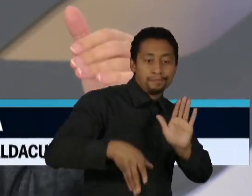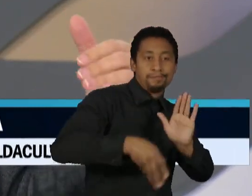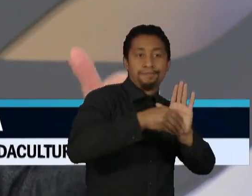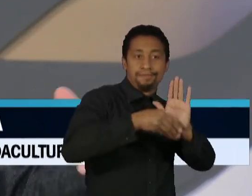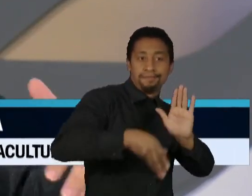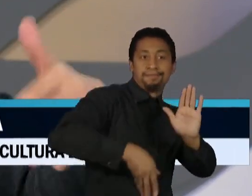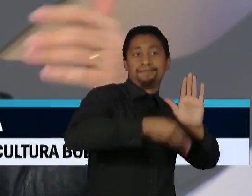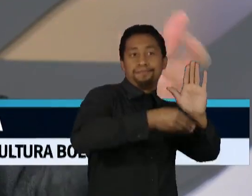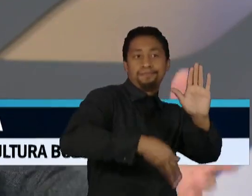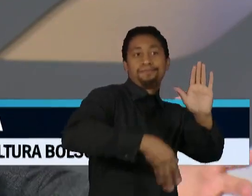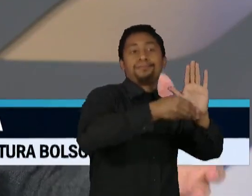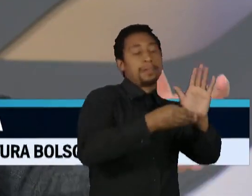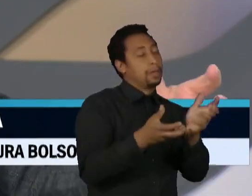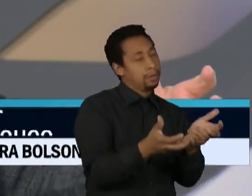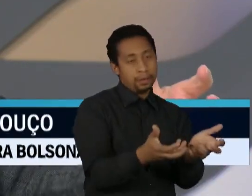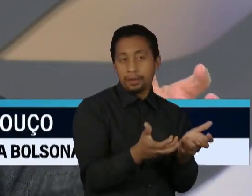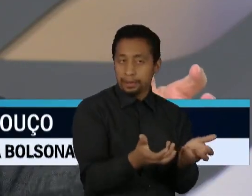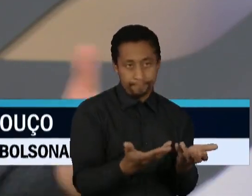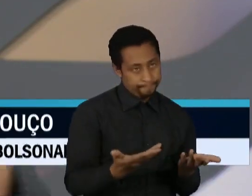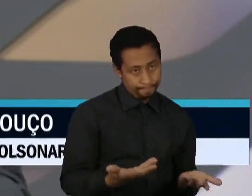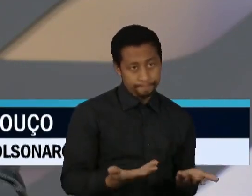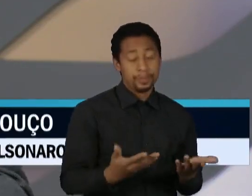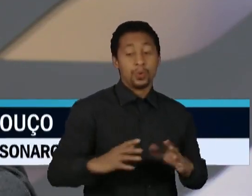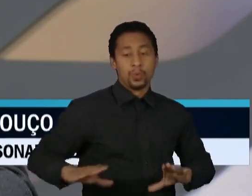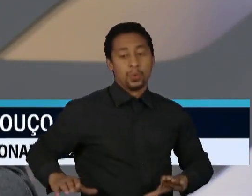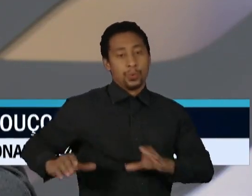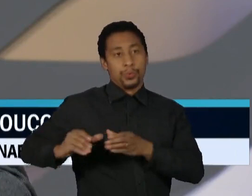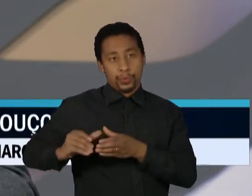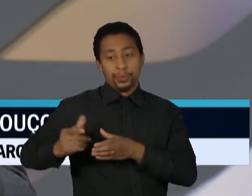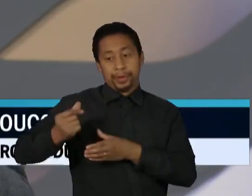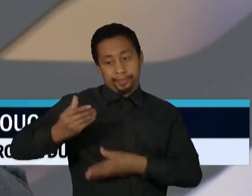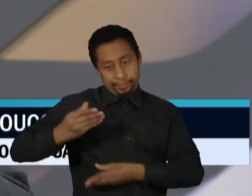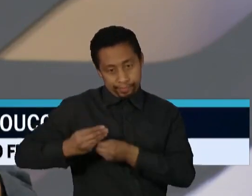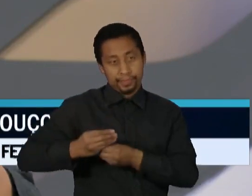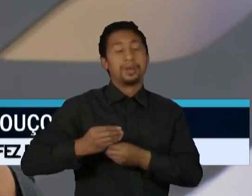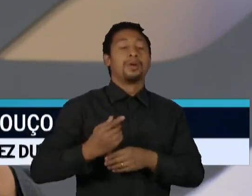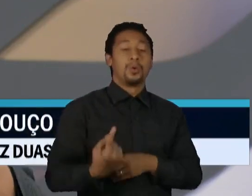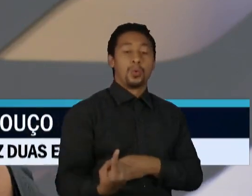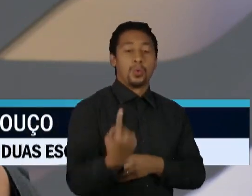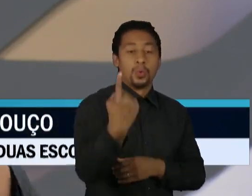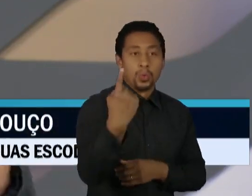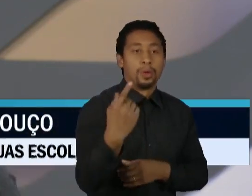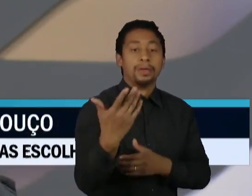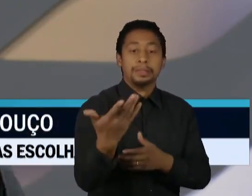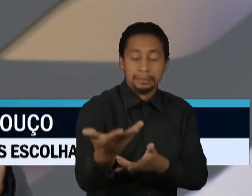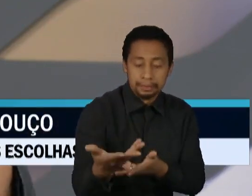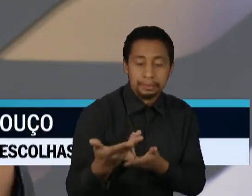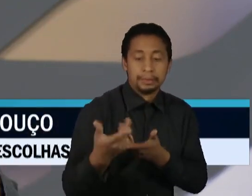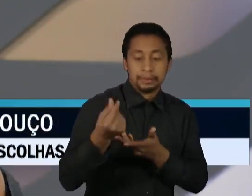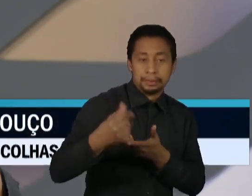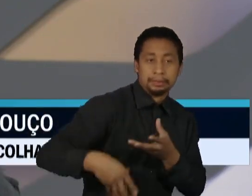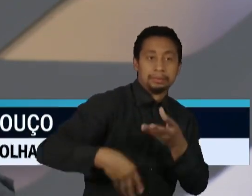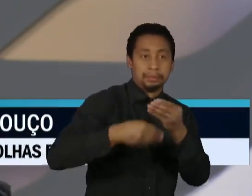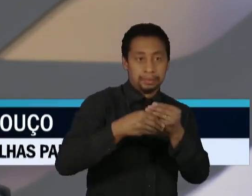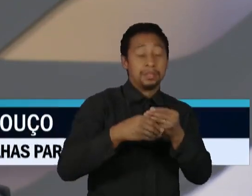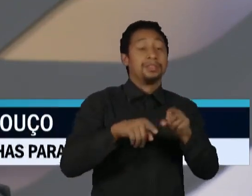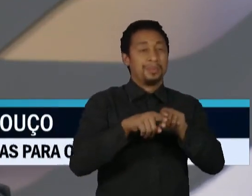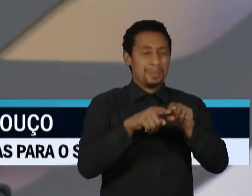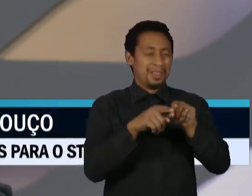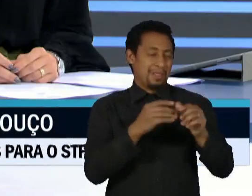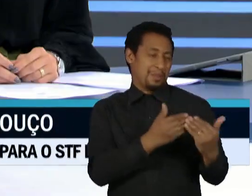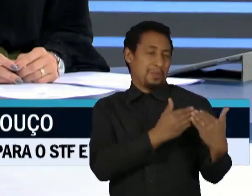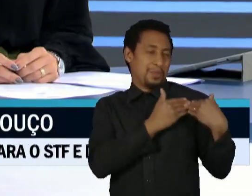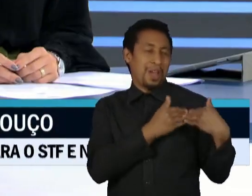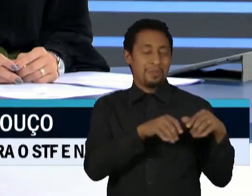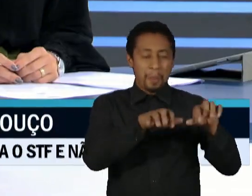individuais impositivas, as emendas de bancada impositiva, as emendas de relator que o Supremo julgou inconstitucional da forma como eram tratadas no orçamento